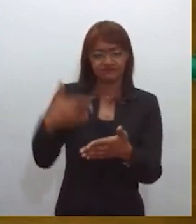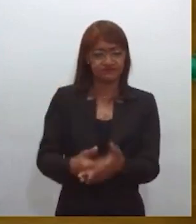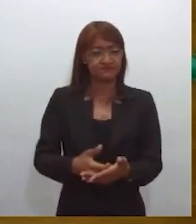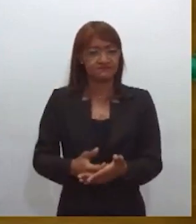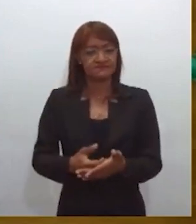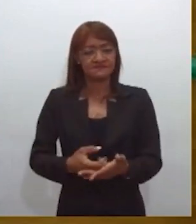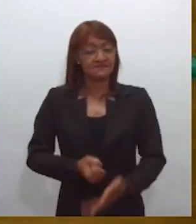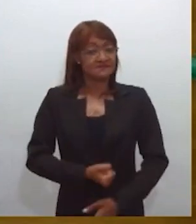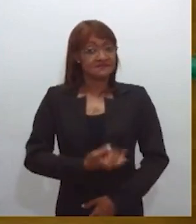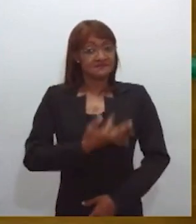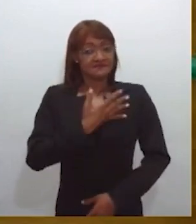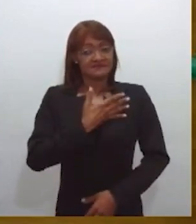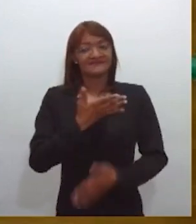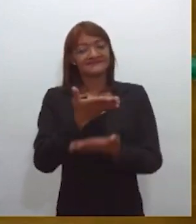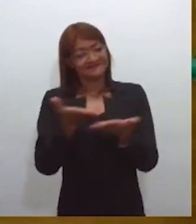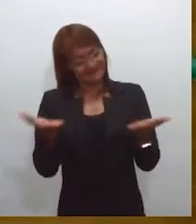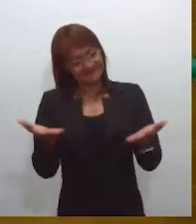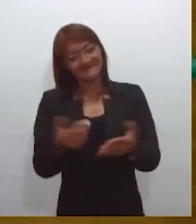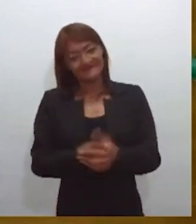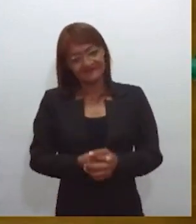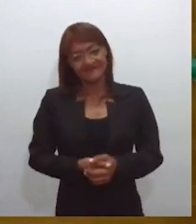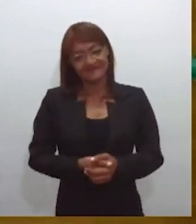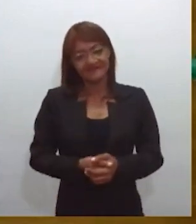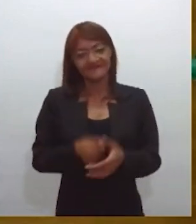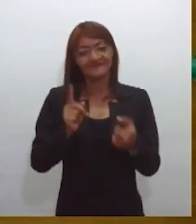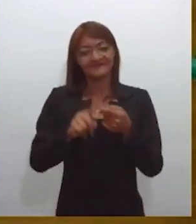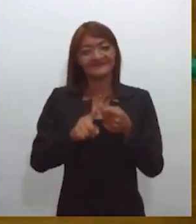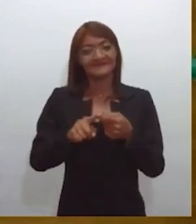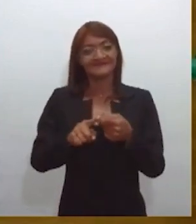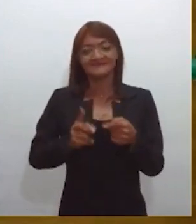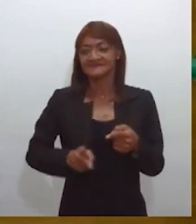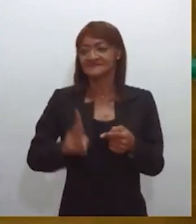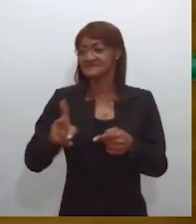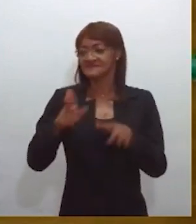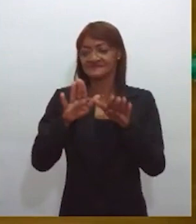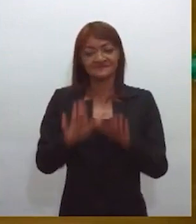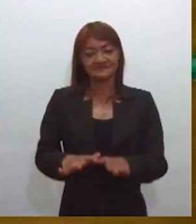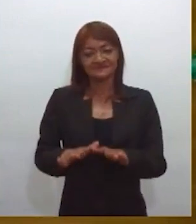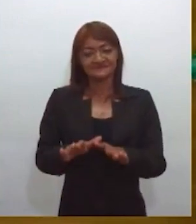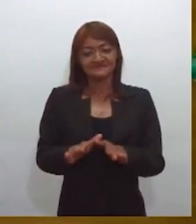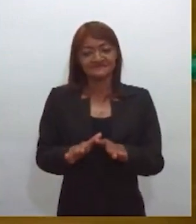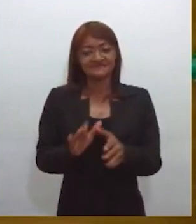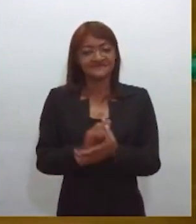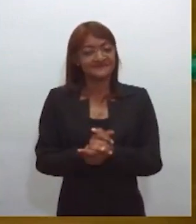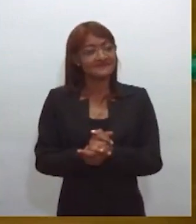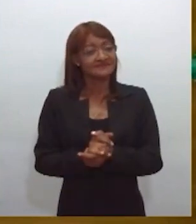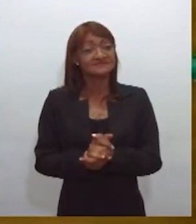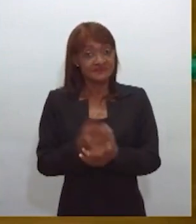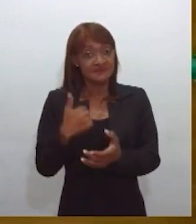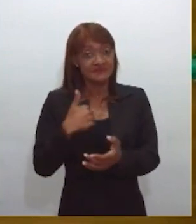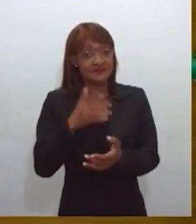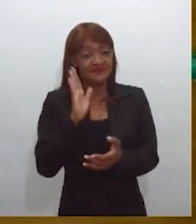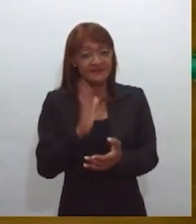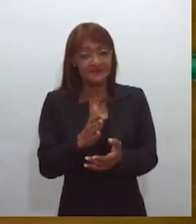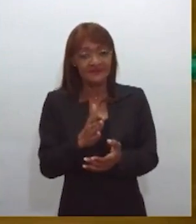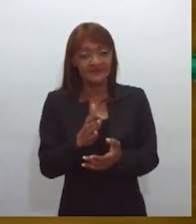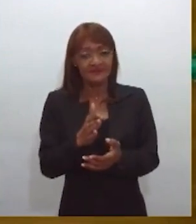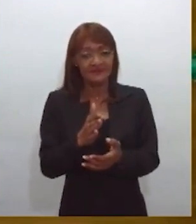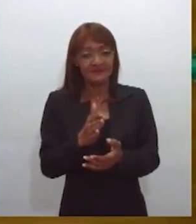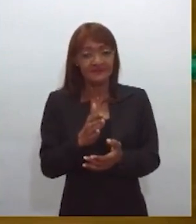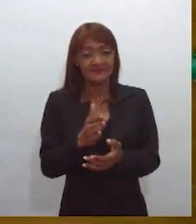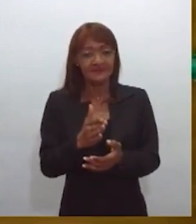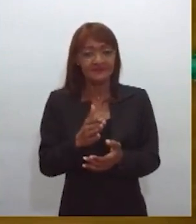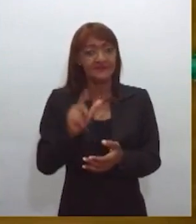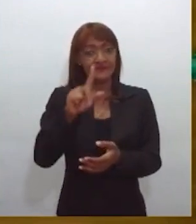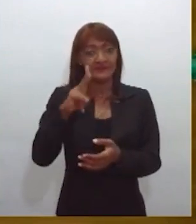que hoje é a mulher dele, e aqui ficou. E é um cara que... Eu ouvi uma declaração de Luiz Caldas, que mandou, inclusive,